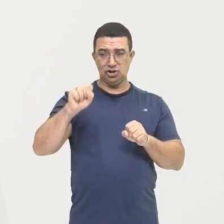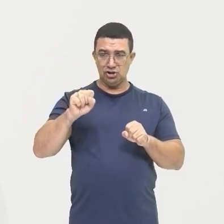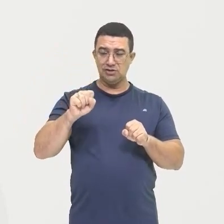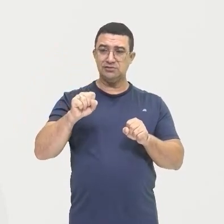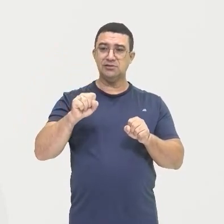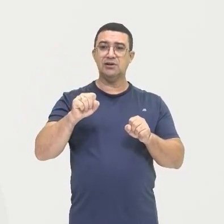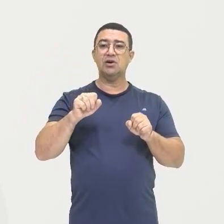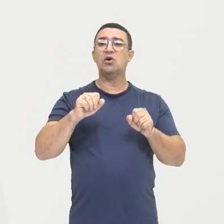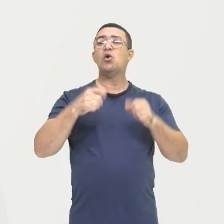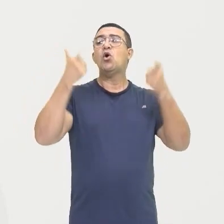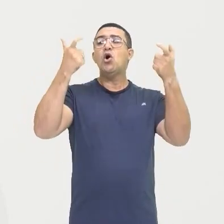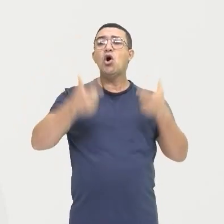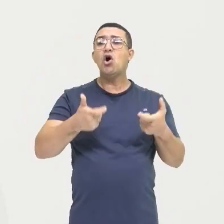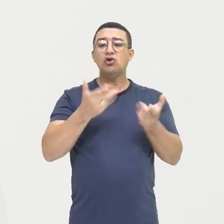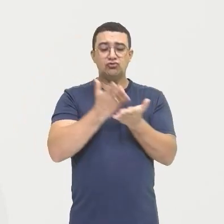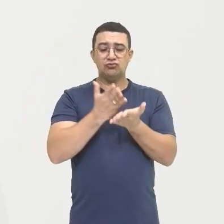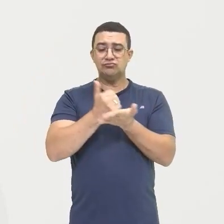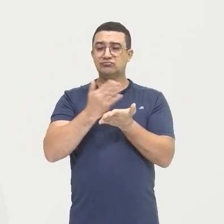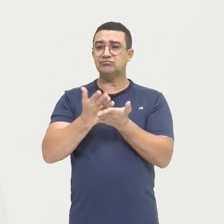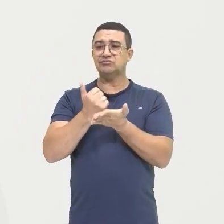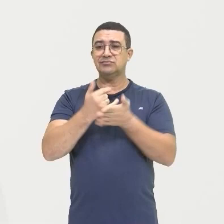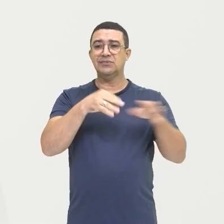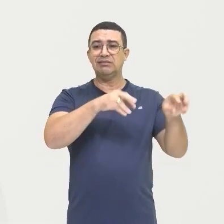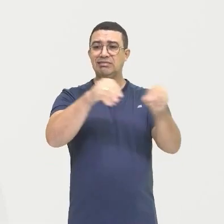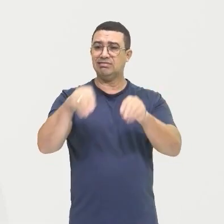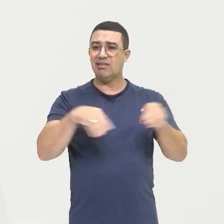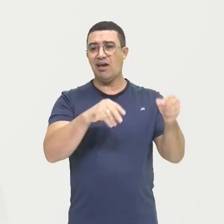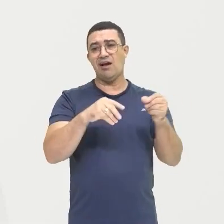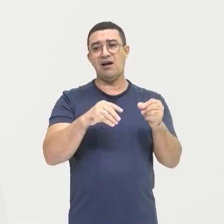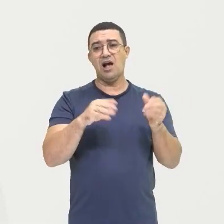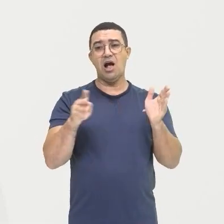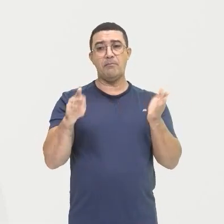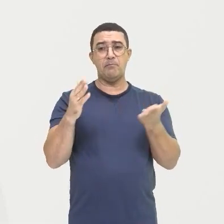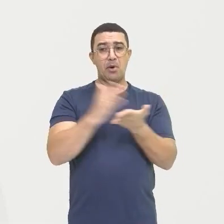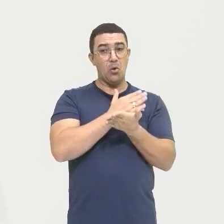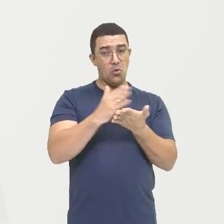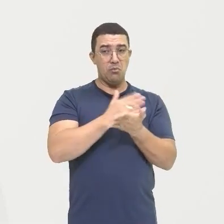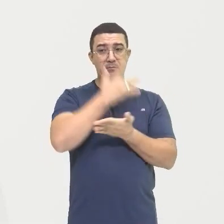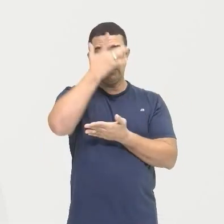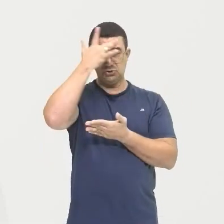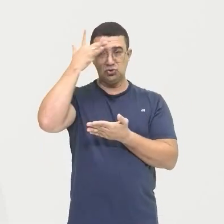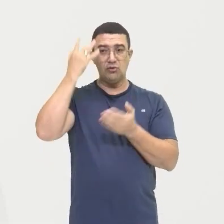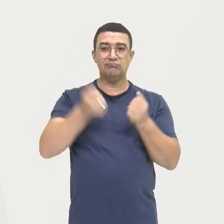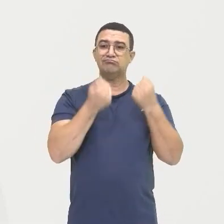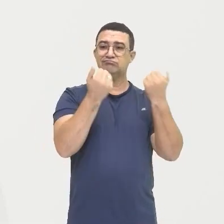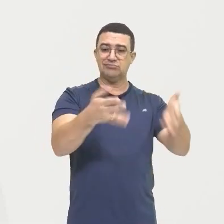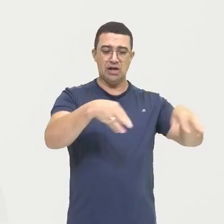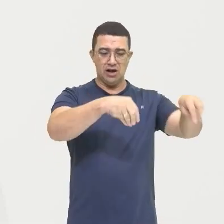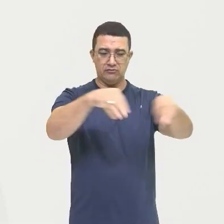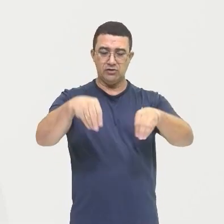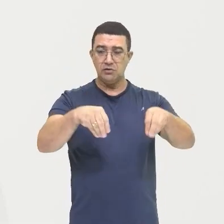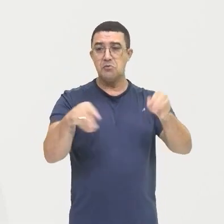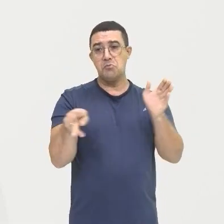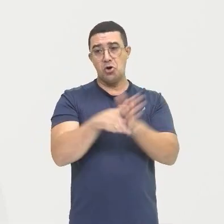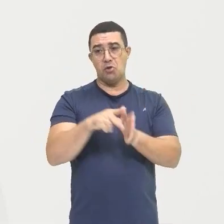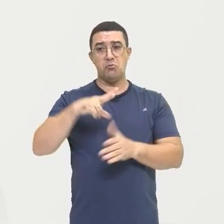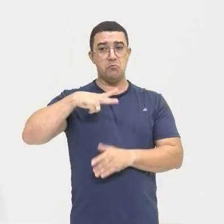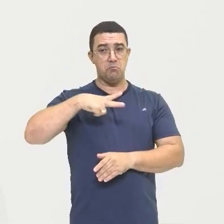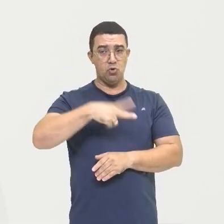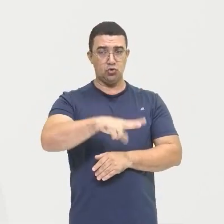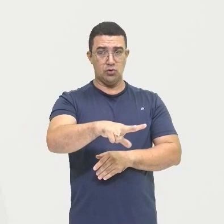distribuíam ali Essas terras ali para algumas pessoas No caso os portugueses Então